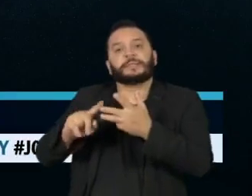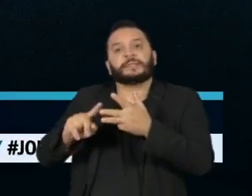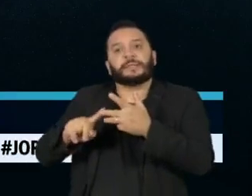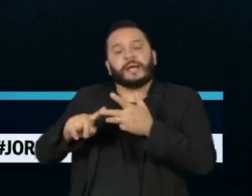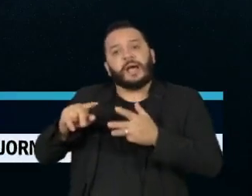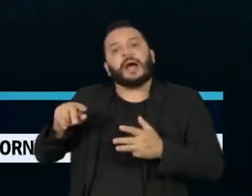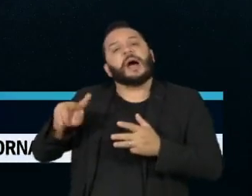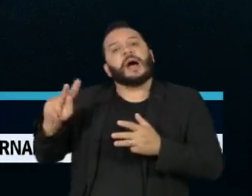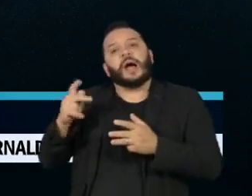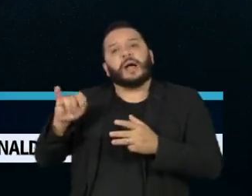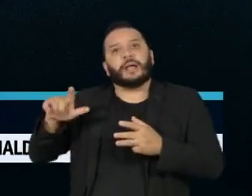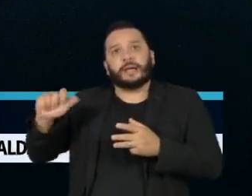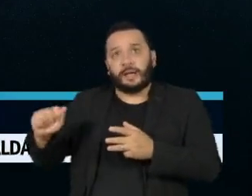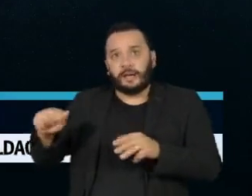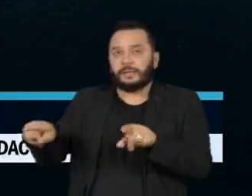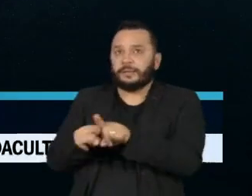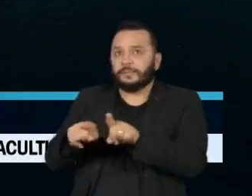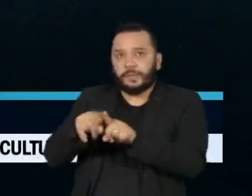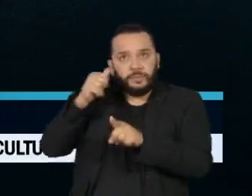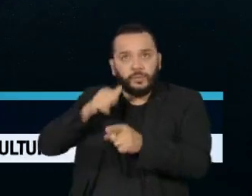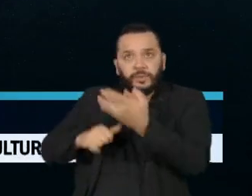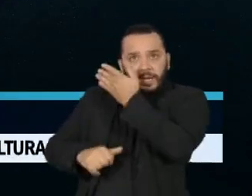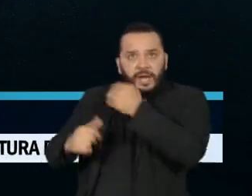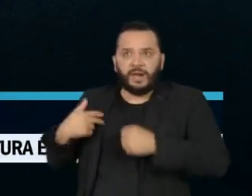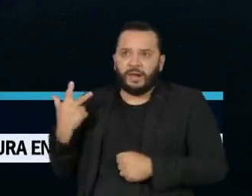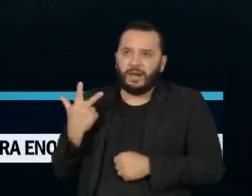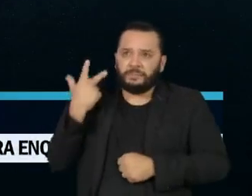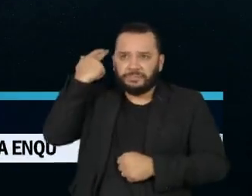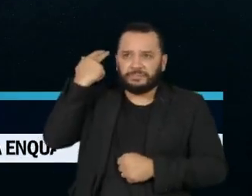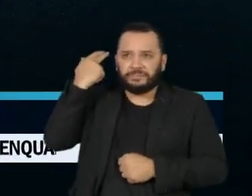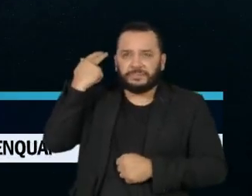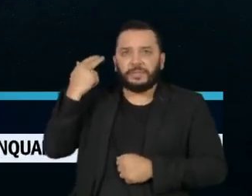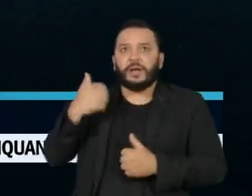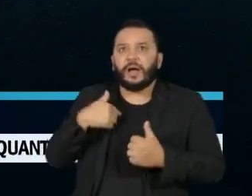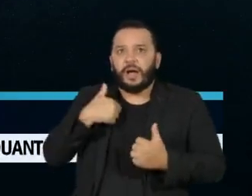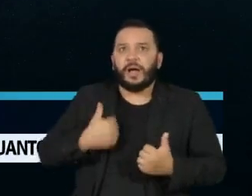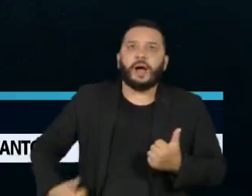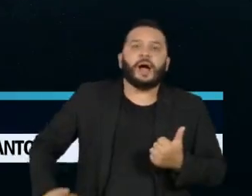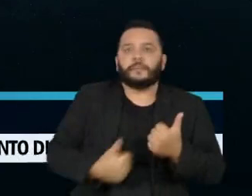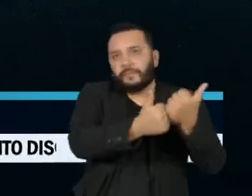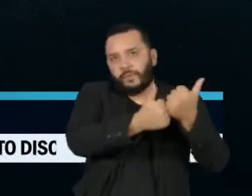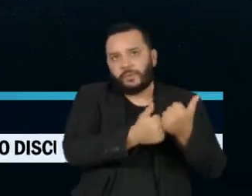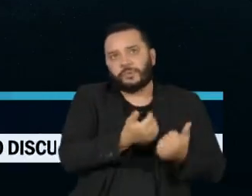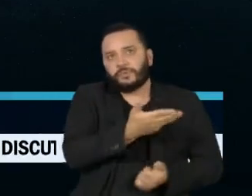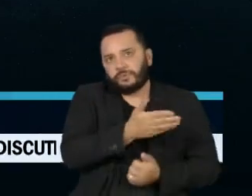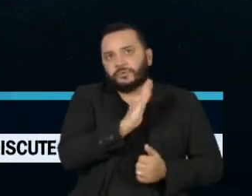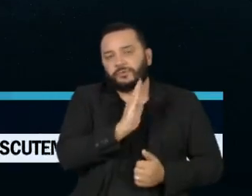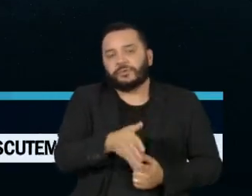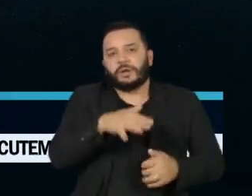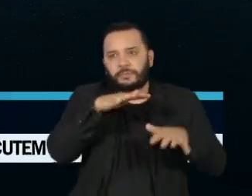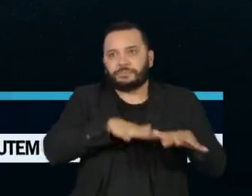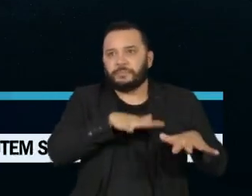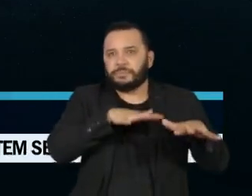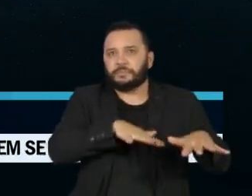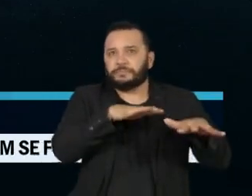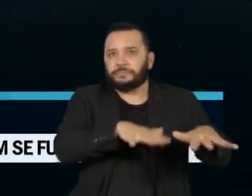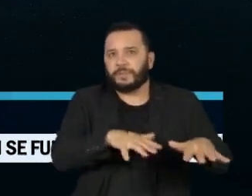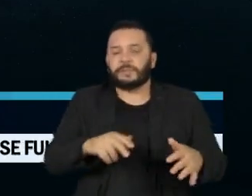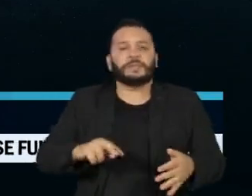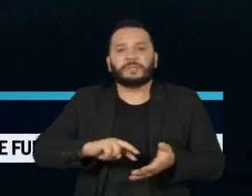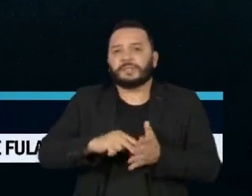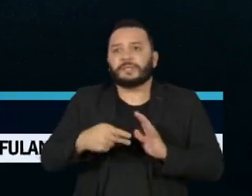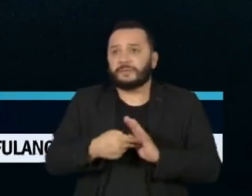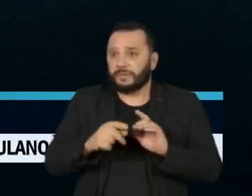multiplicam os vídeos de mulheres cortando os cabelos em sinal de apoio às manifestantes. O gesto virou símbolo de